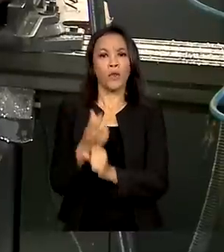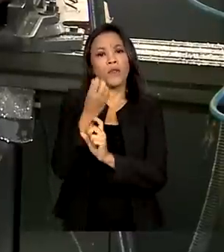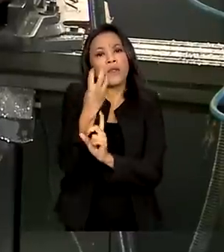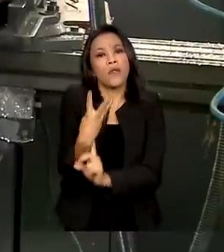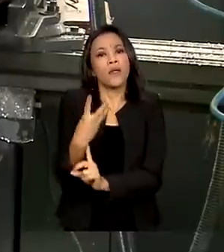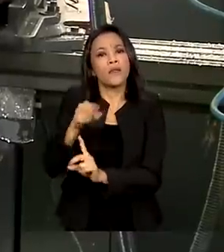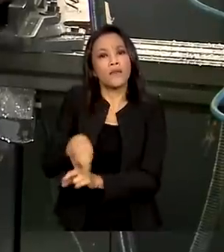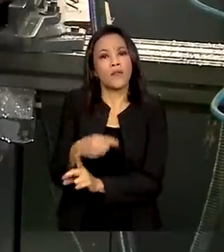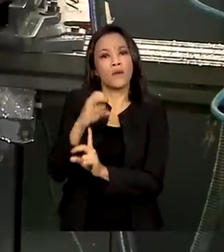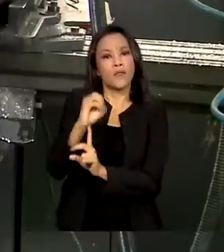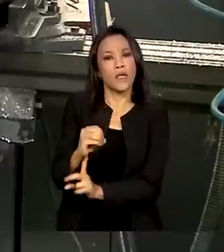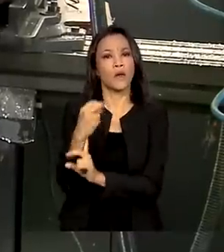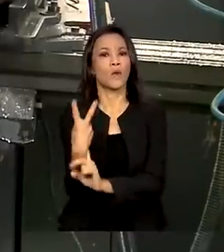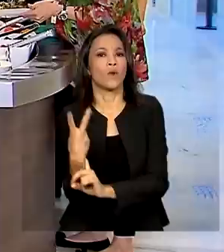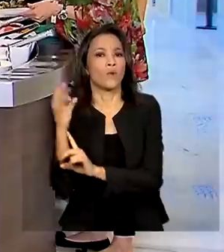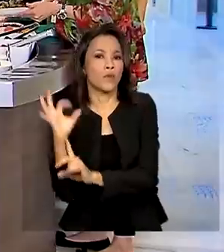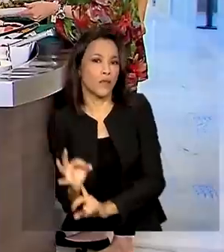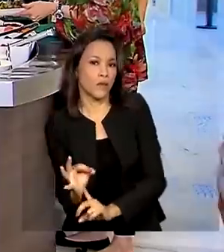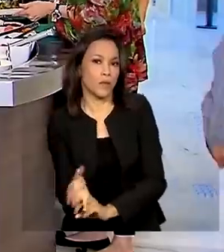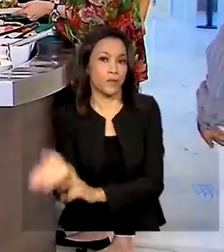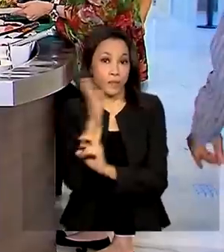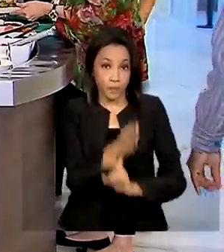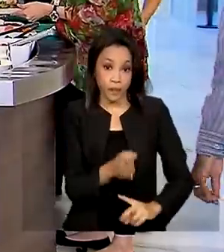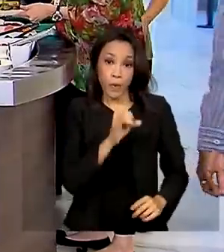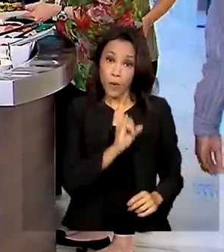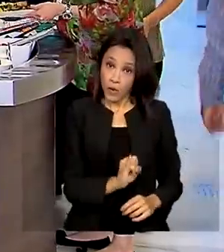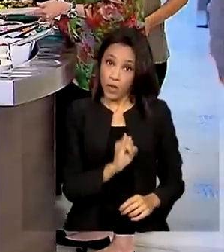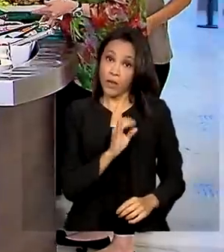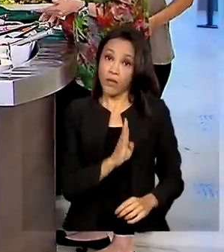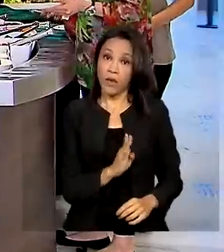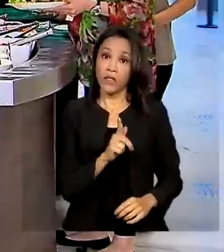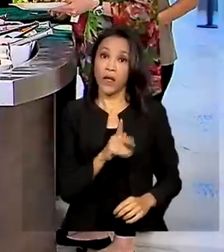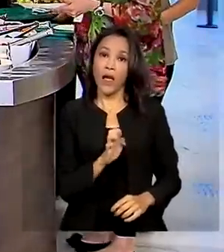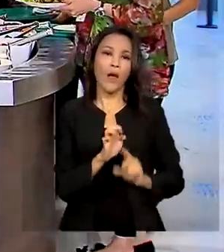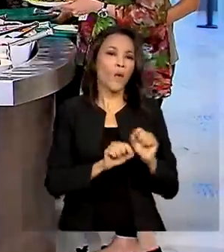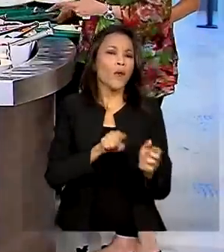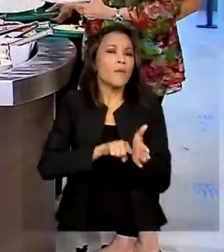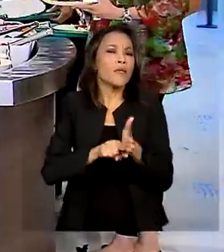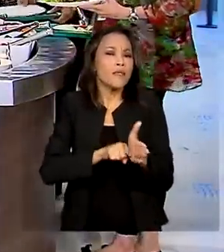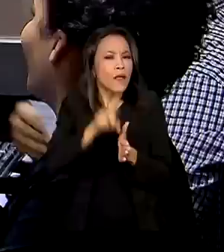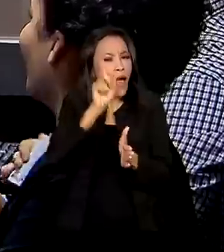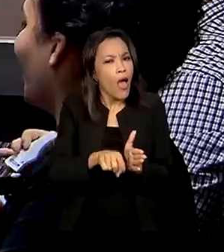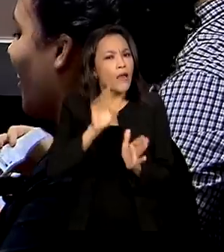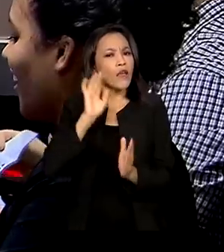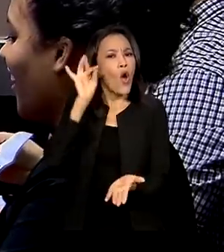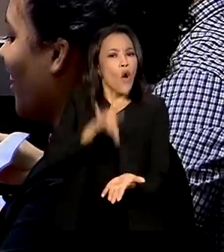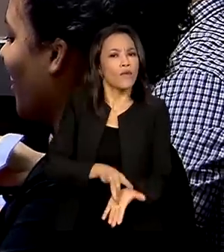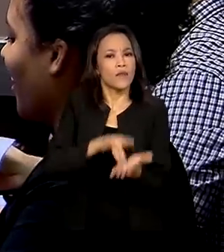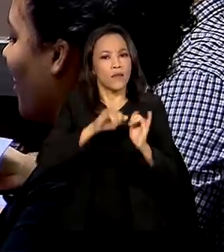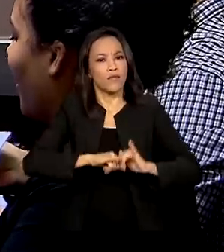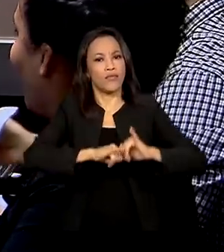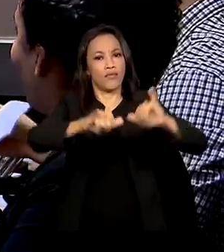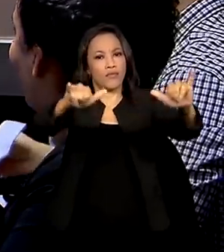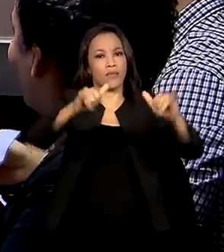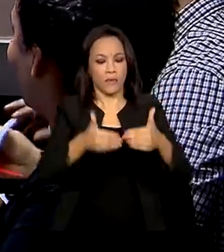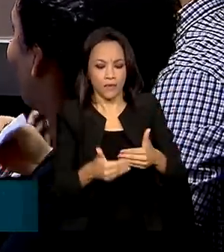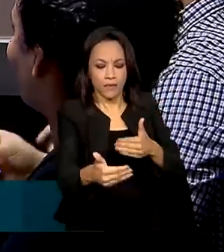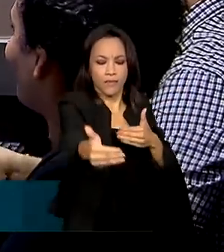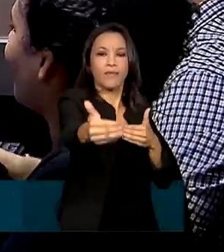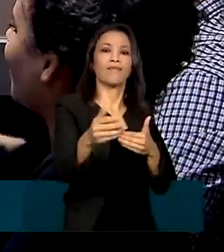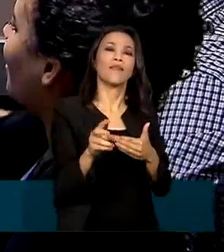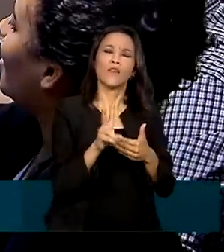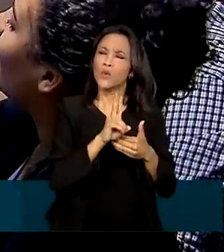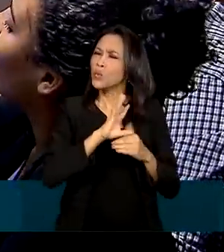,02%. O IBGE é responsável pela estimativa oficial, que vai ser divulgada completa